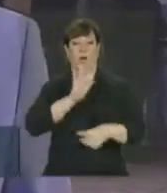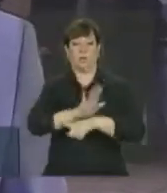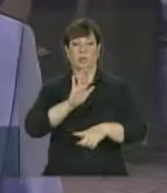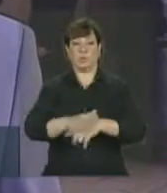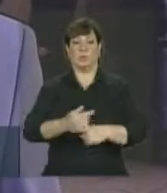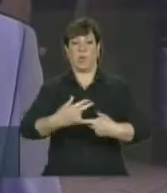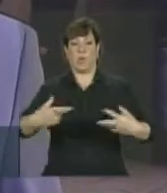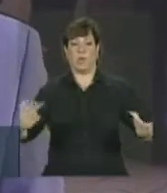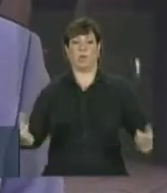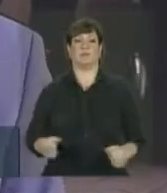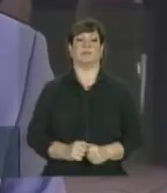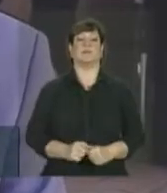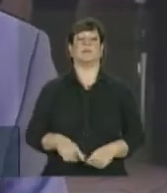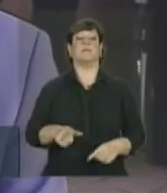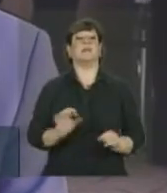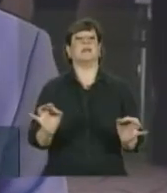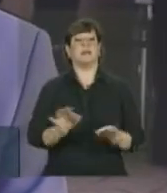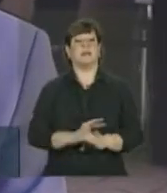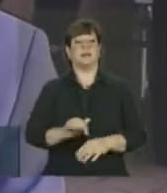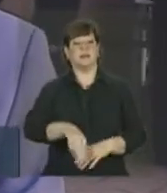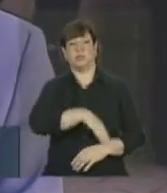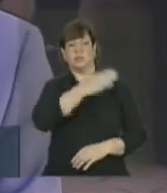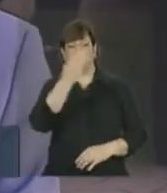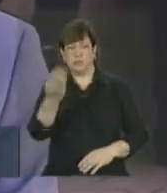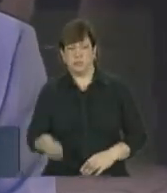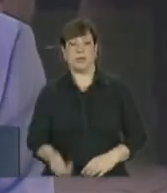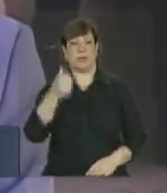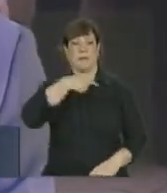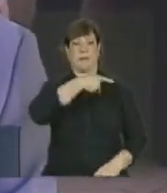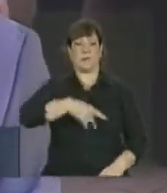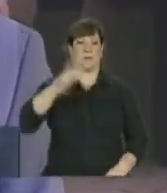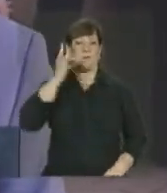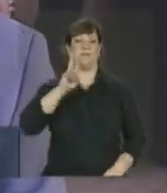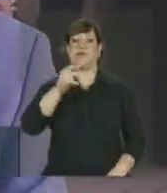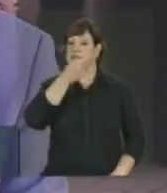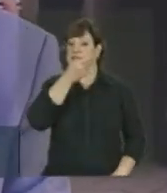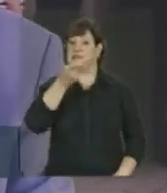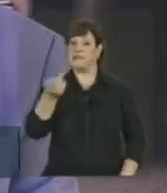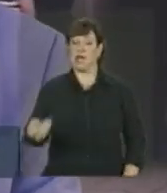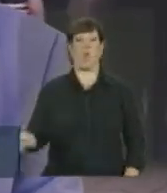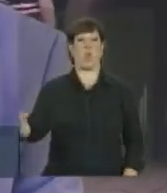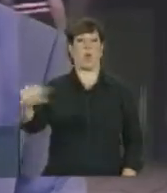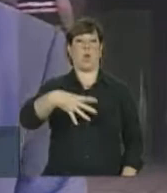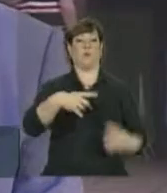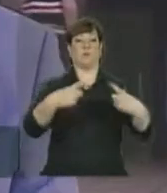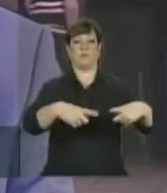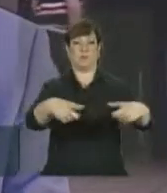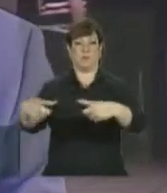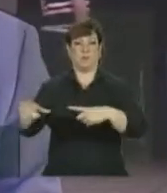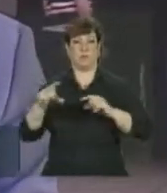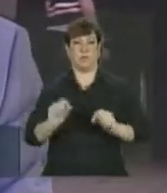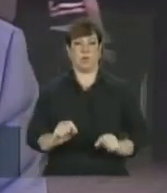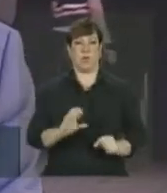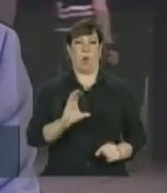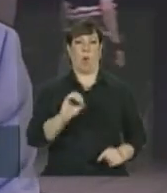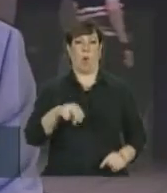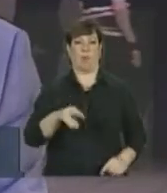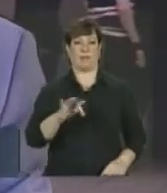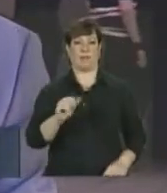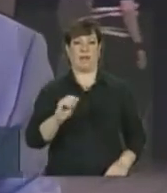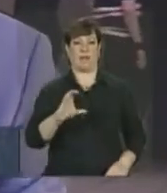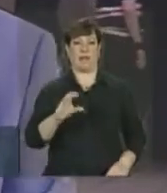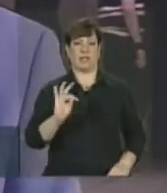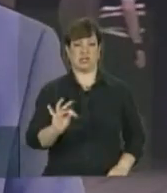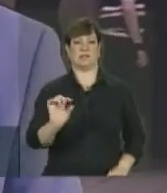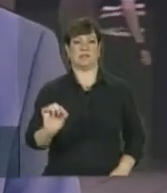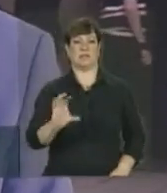terminar o dia aqui no Rio de Janeiro, a presidenta, ela vai visitar as novas instalações da Contact Center